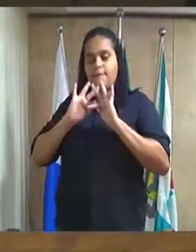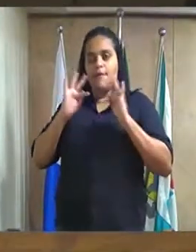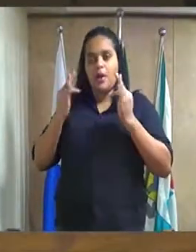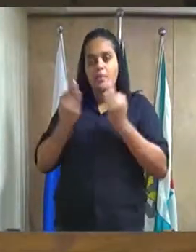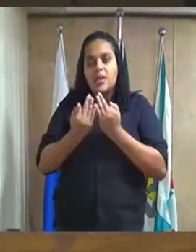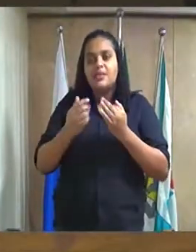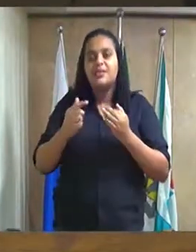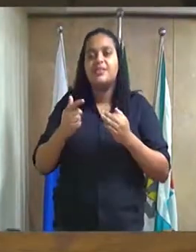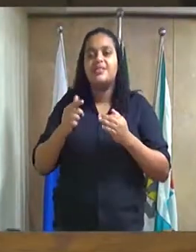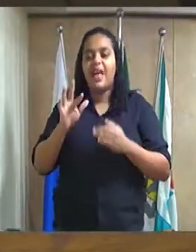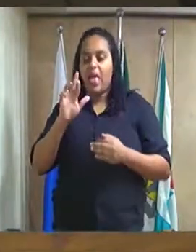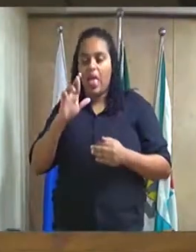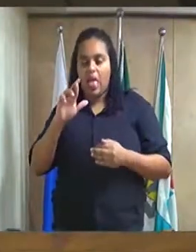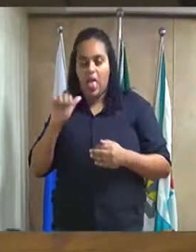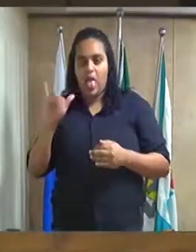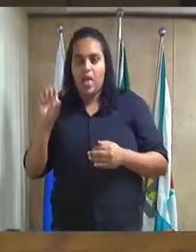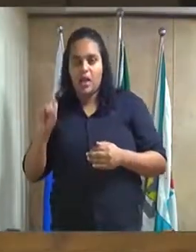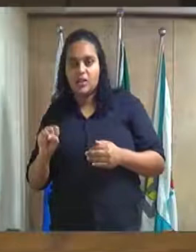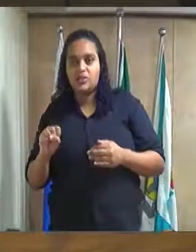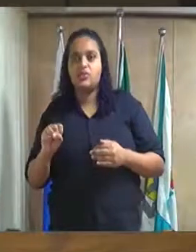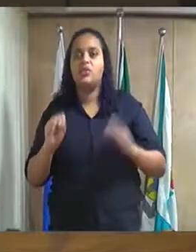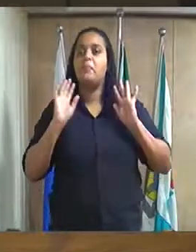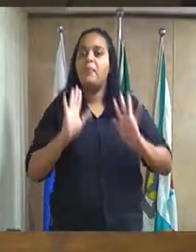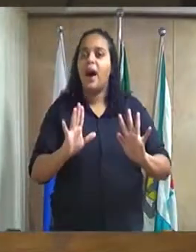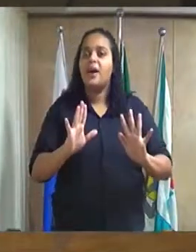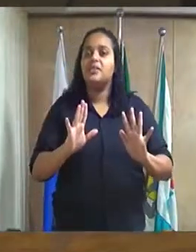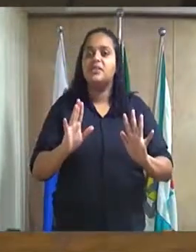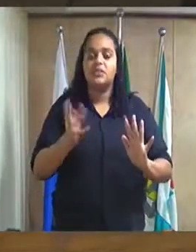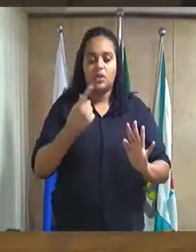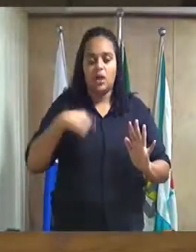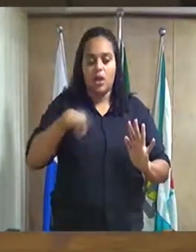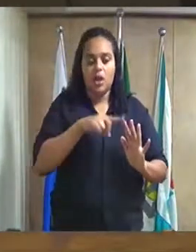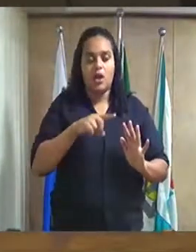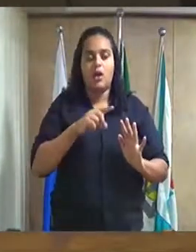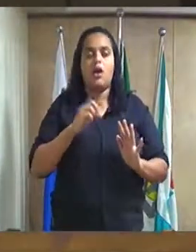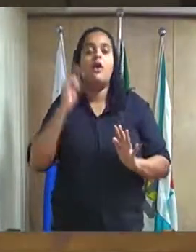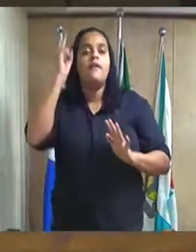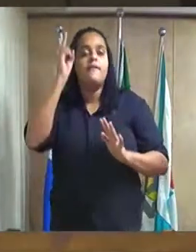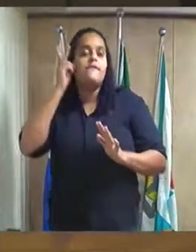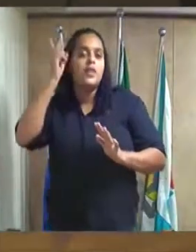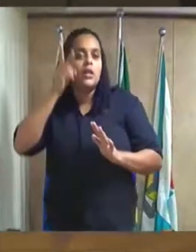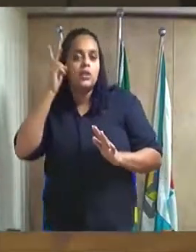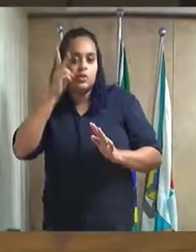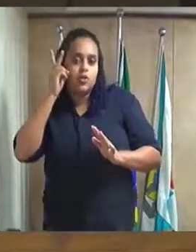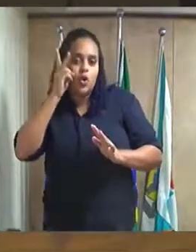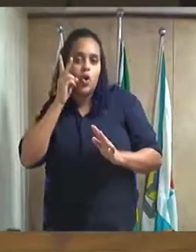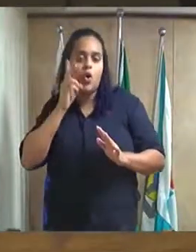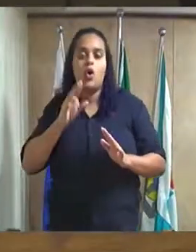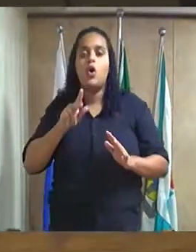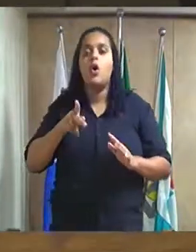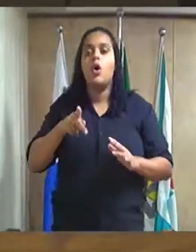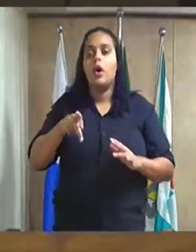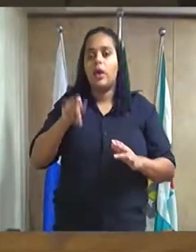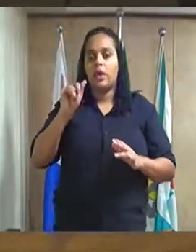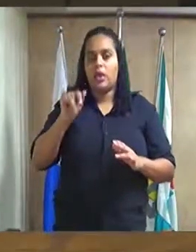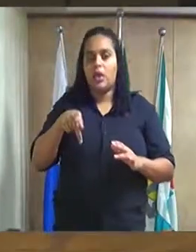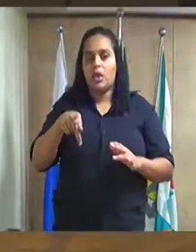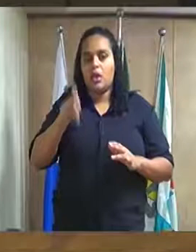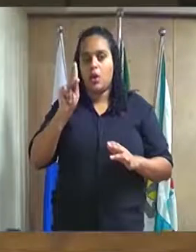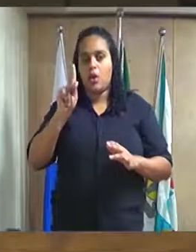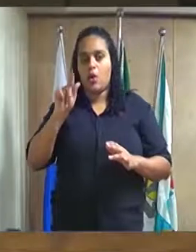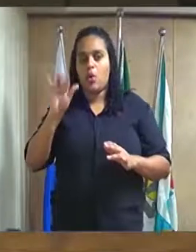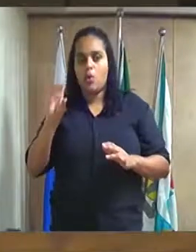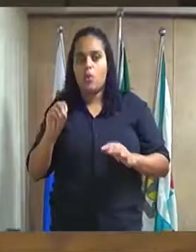da possibilidade de nós, eu, vereador Kiko, as pessoas que estão ligadas diretamente minha família,